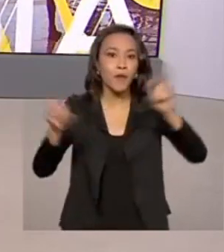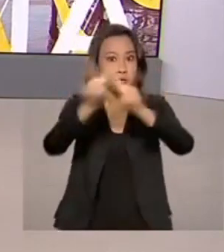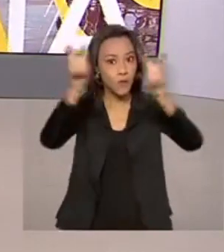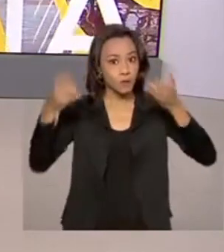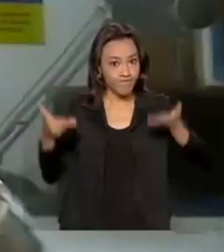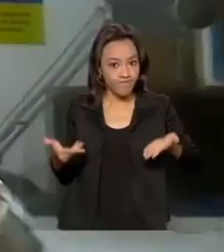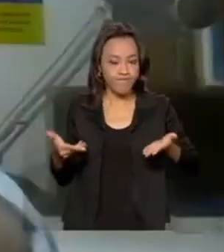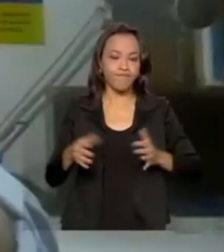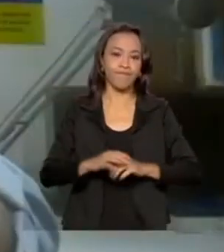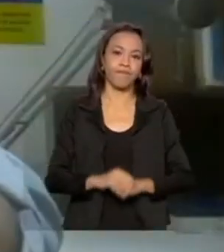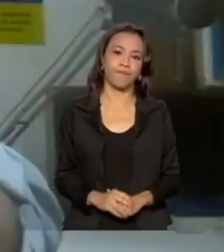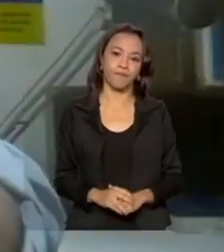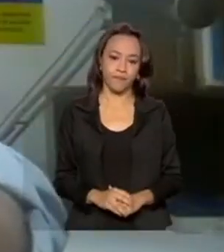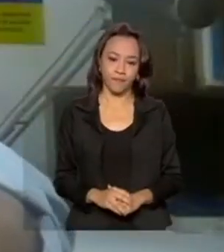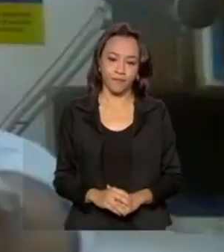sobre a medida.